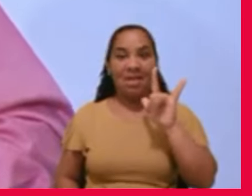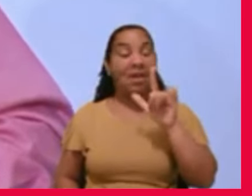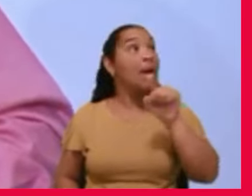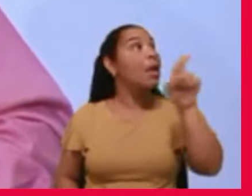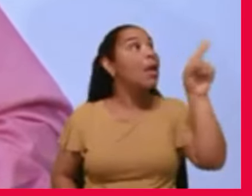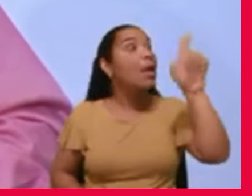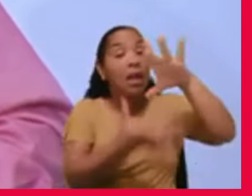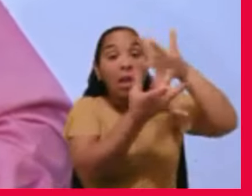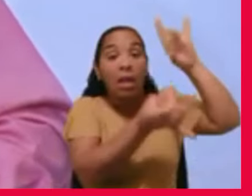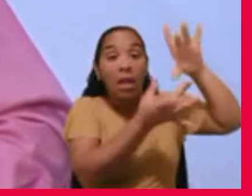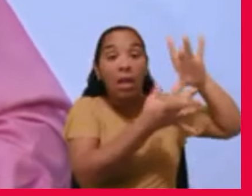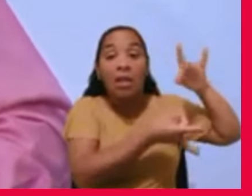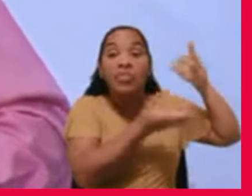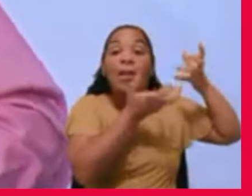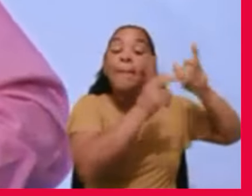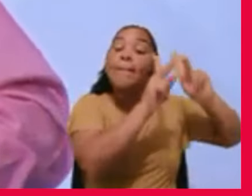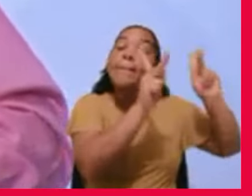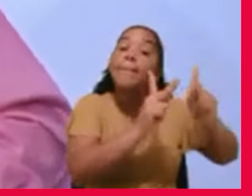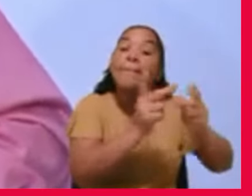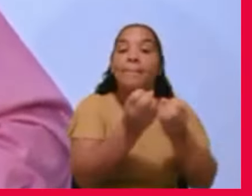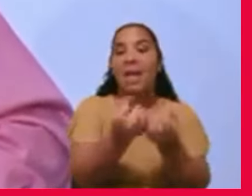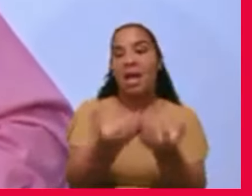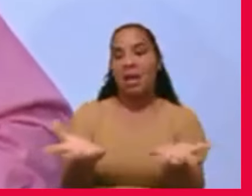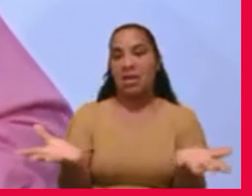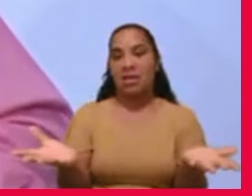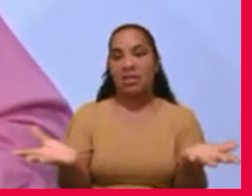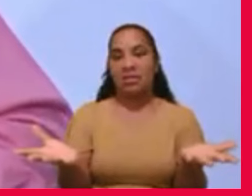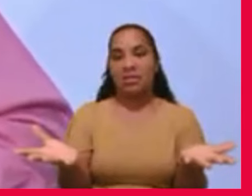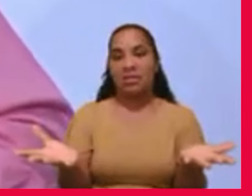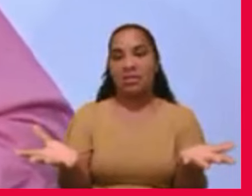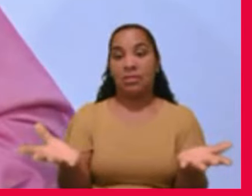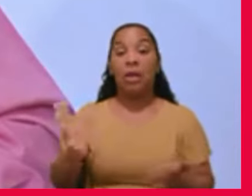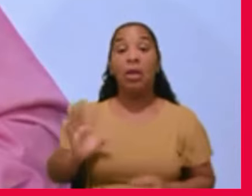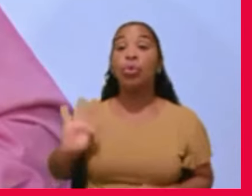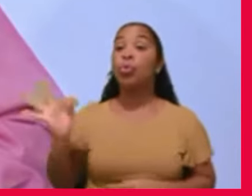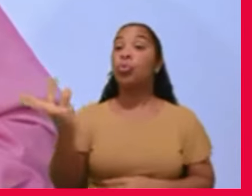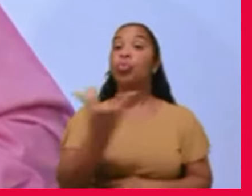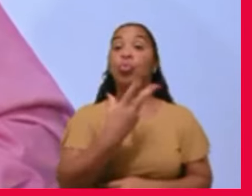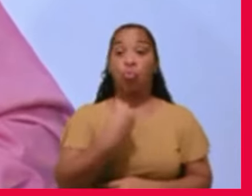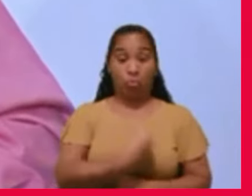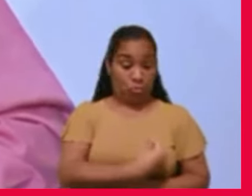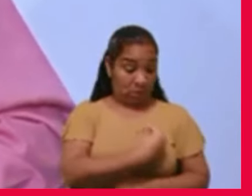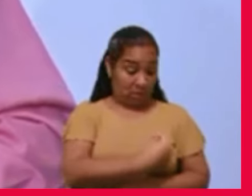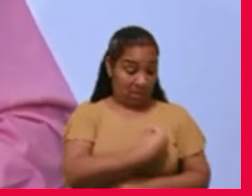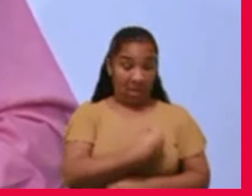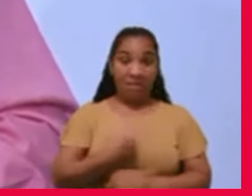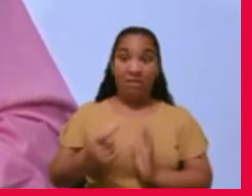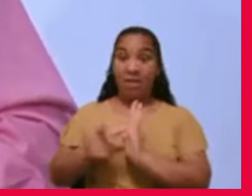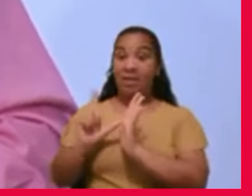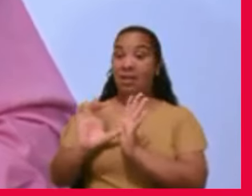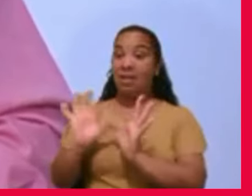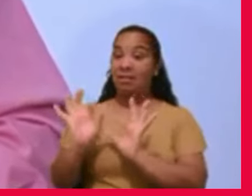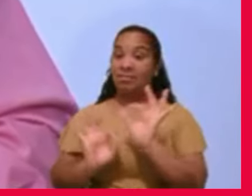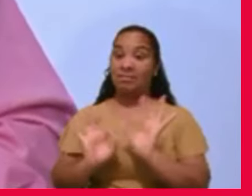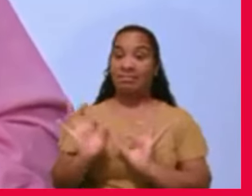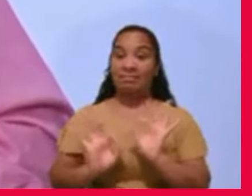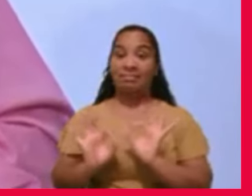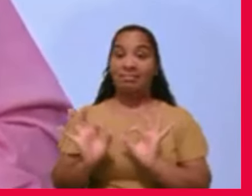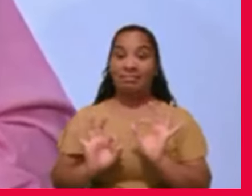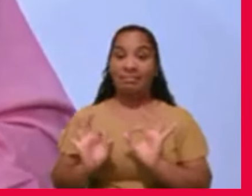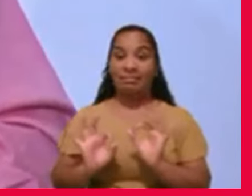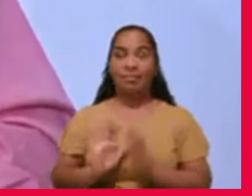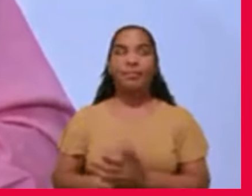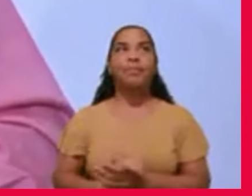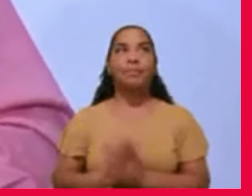paz. Tudo da nossa vida está programado. Na mediunidade,